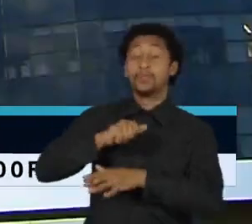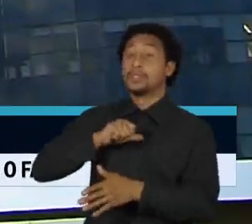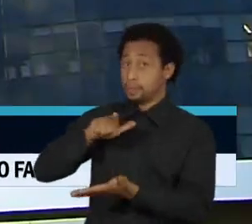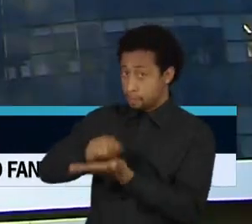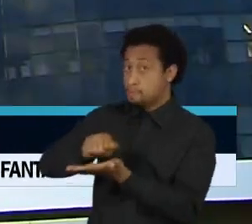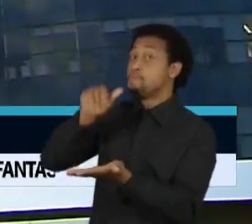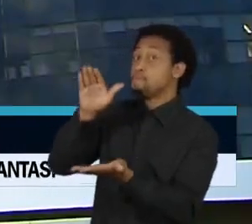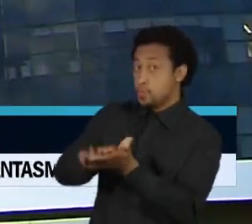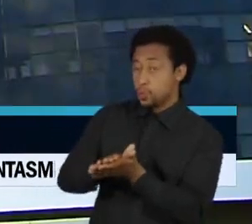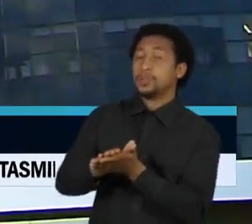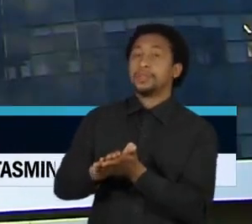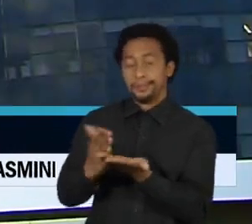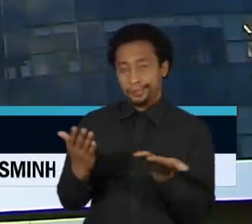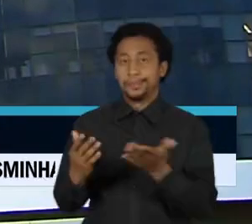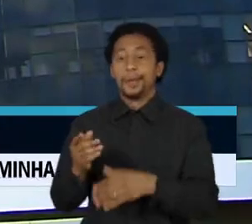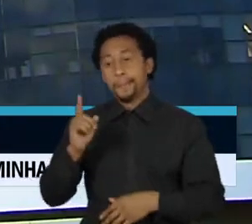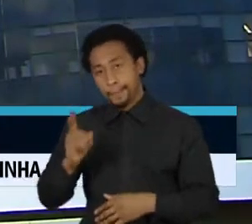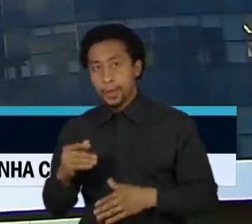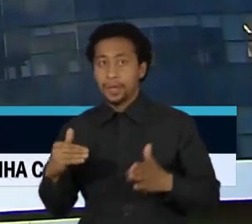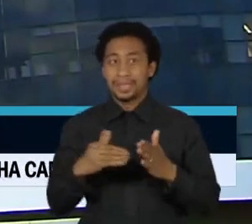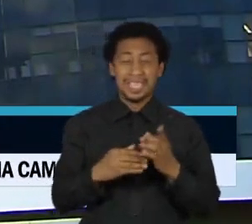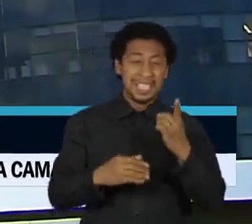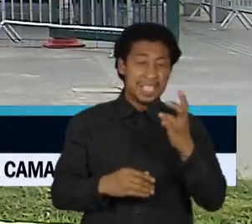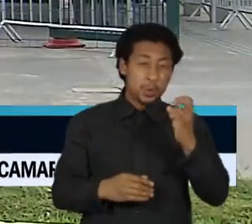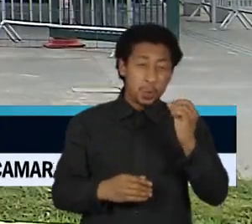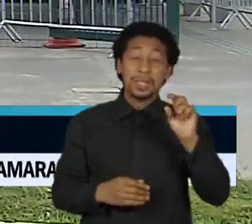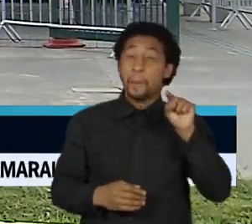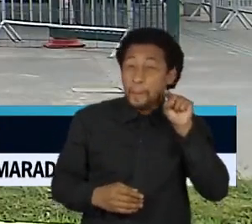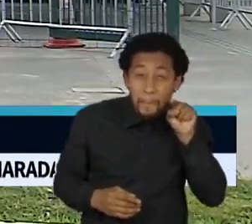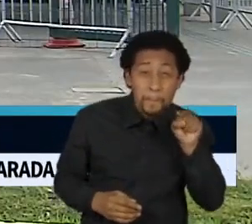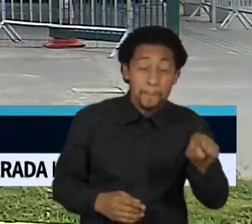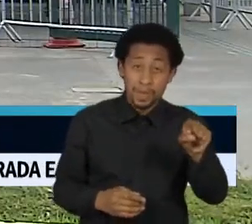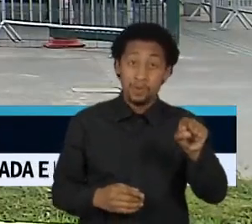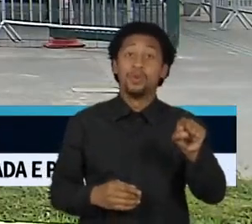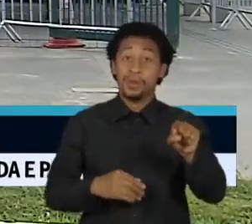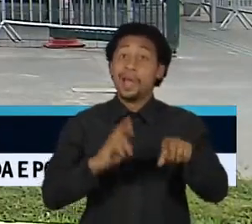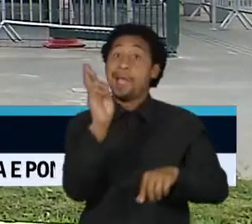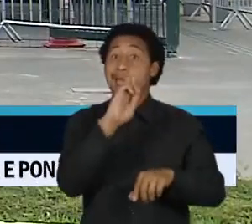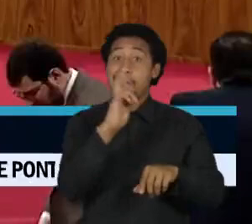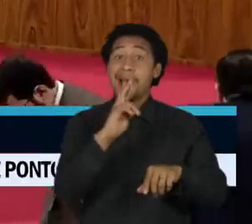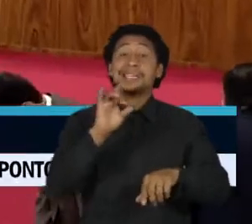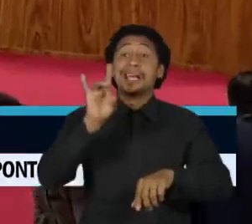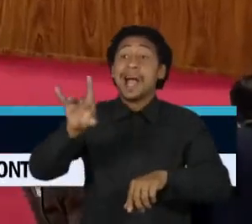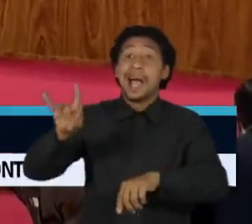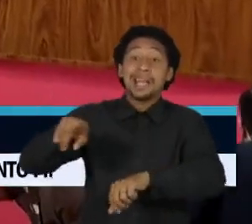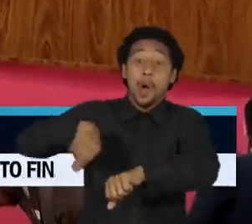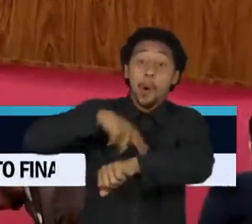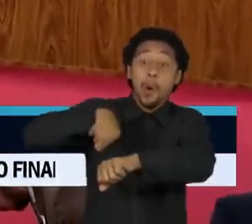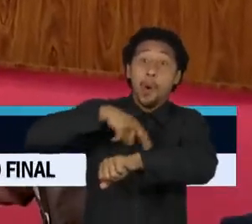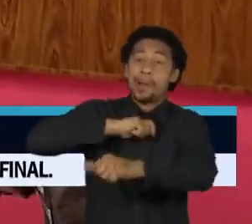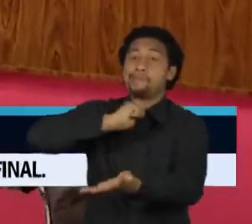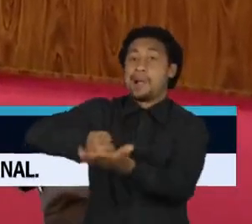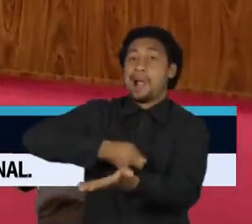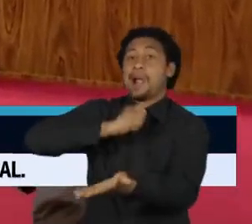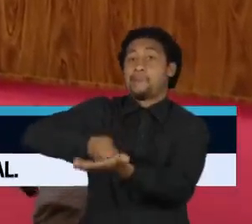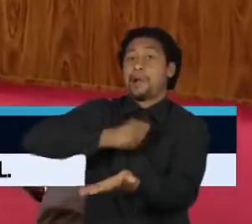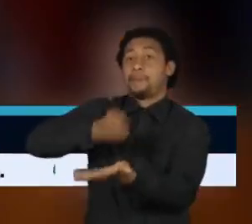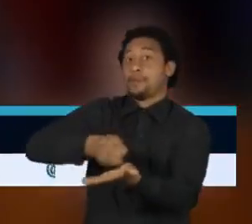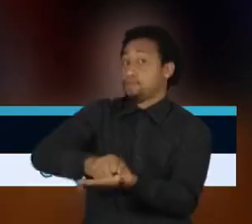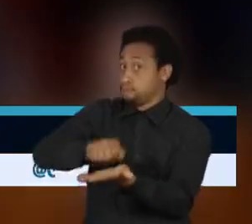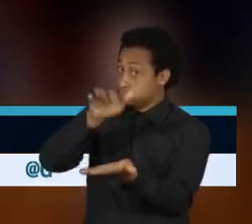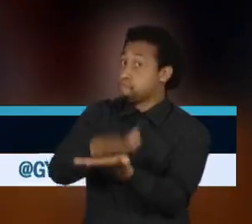hora. Aprovada por unanimidade, a resolução apresentada pelo presidente do Tribunal Superior